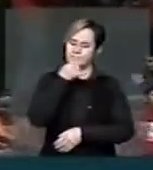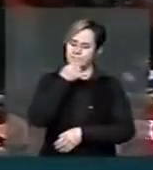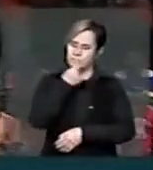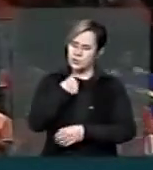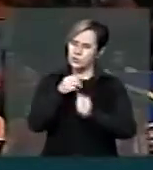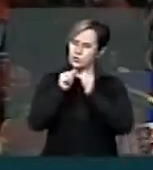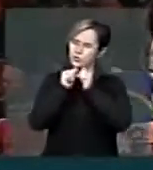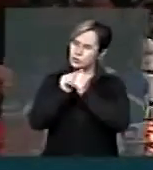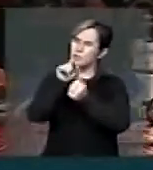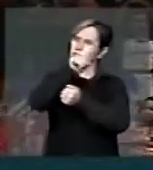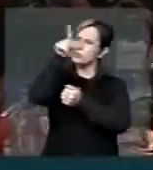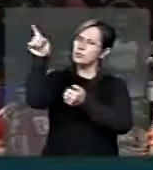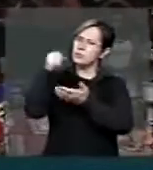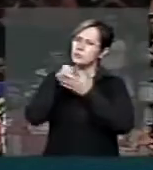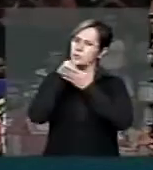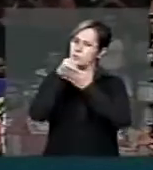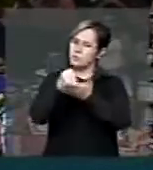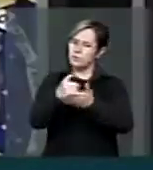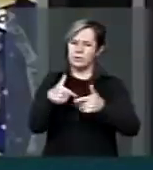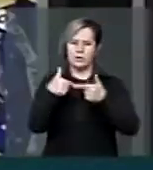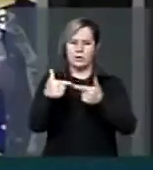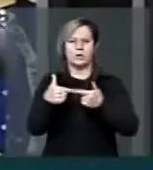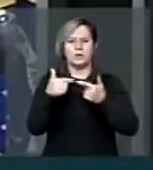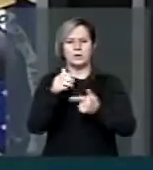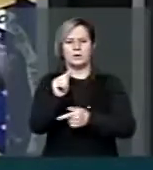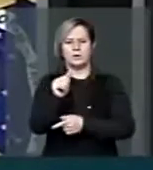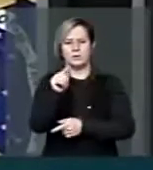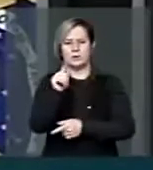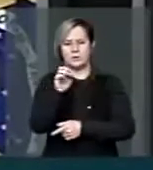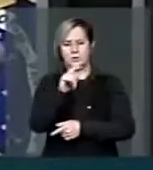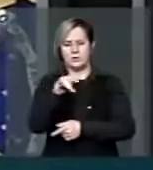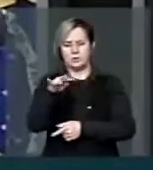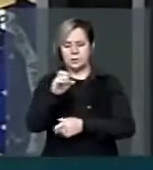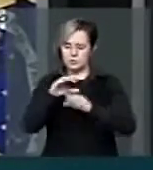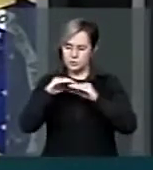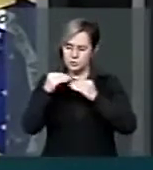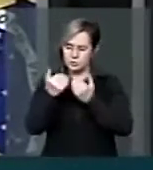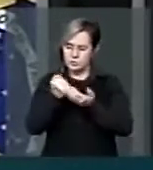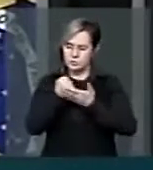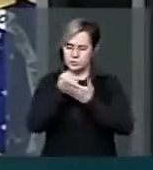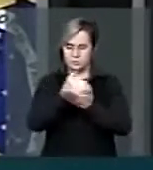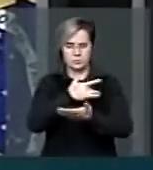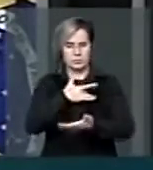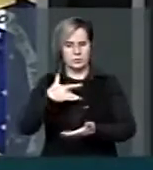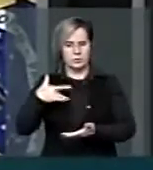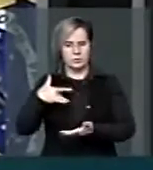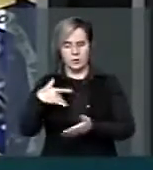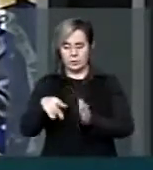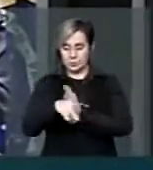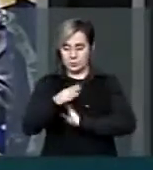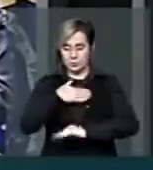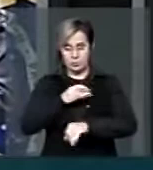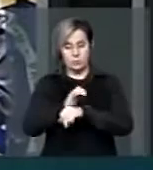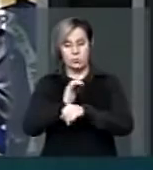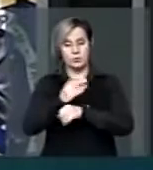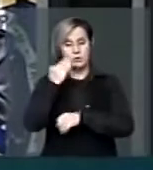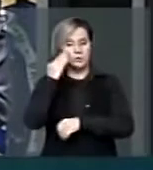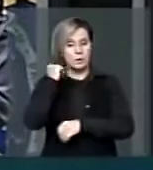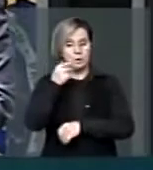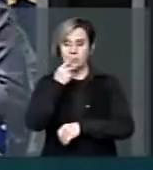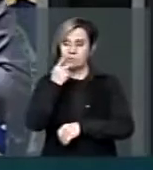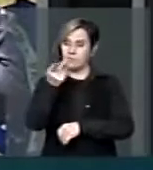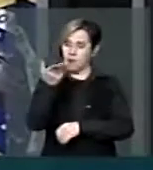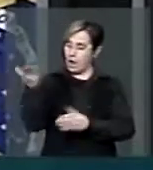nessa luta, os agentes comunitários do meu Estado sabem disso e eu quero aqui dizer a vocês que esta